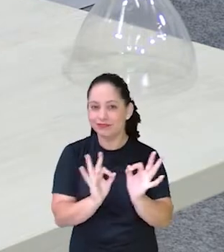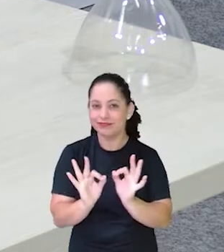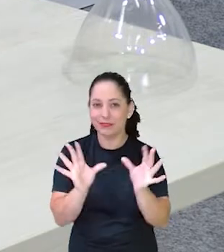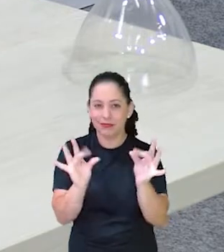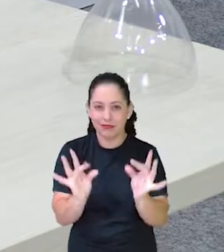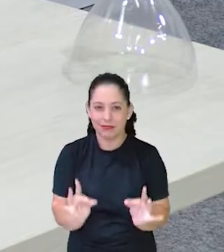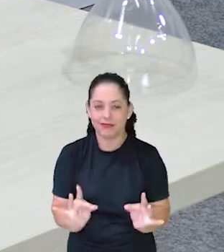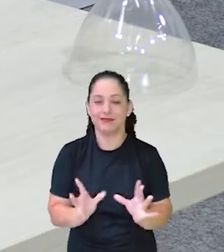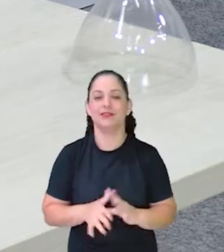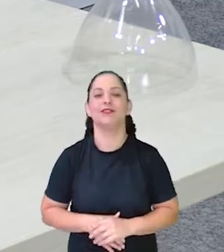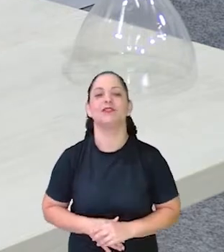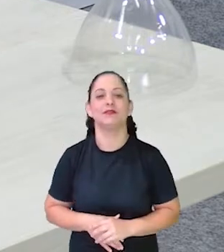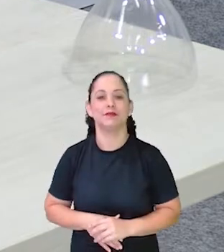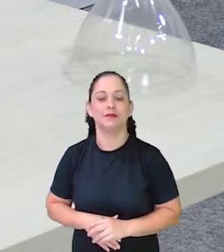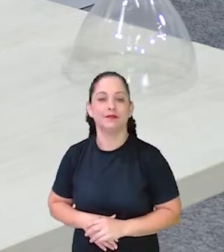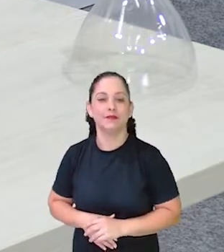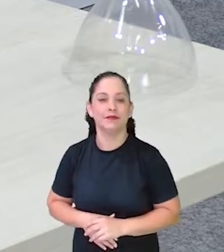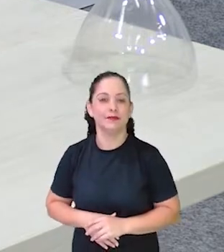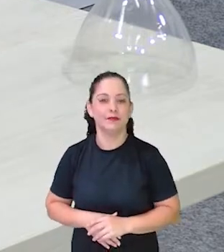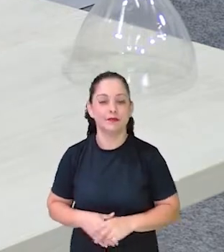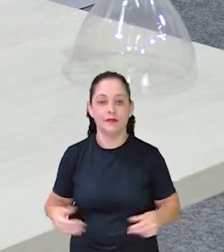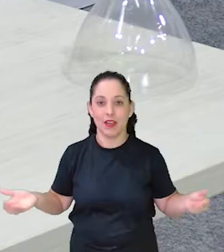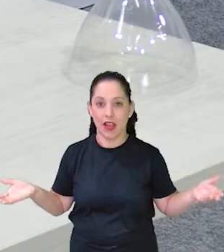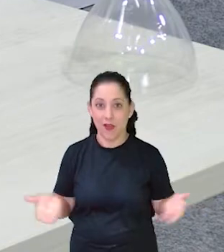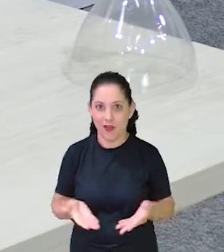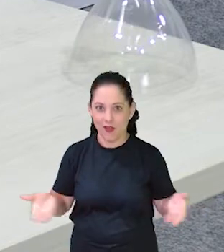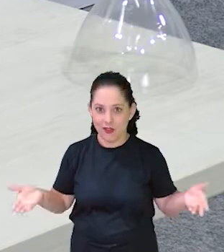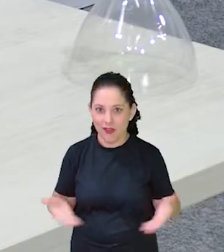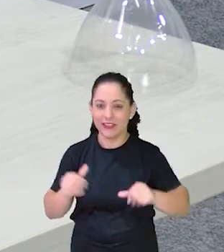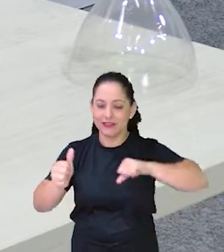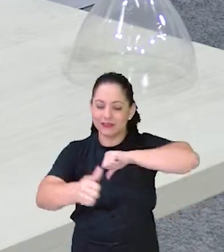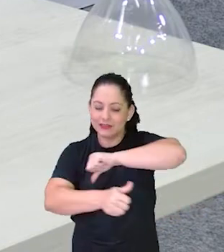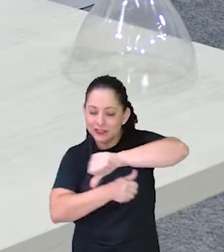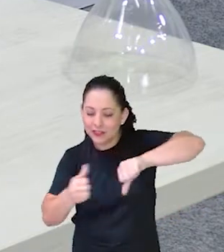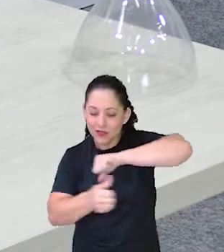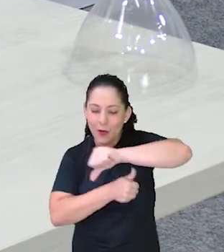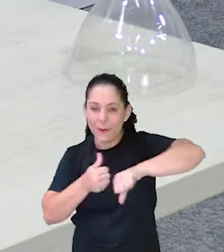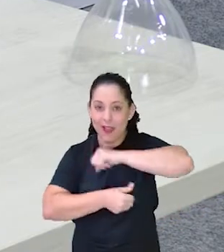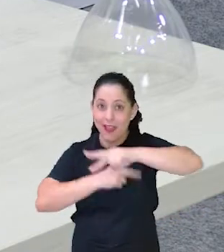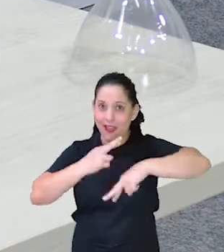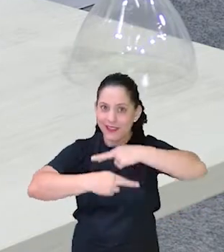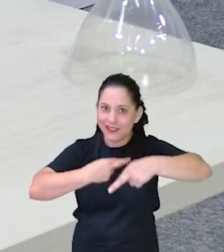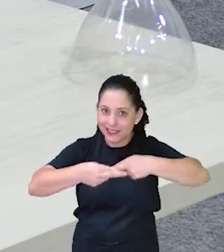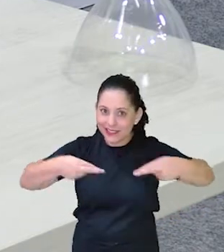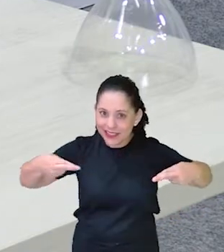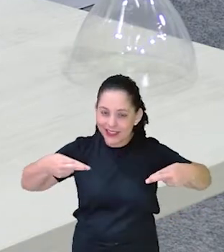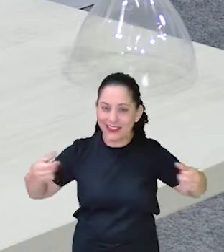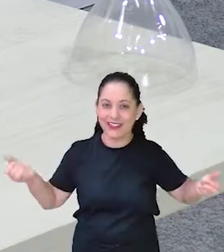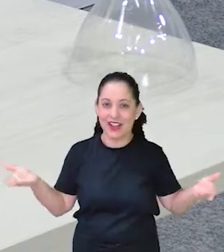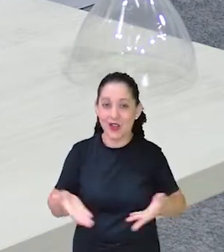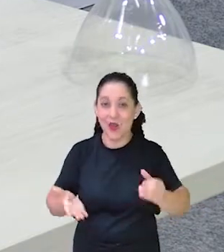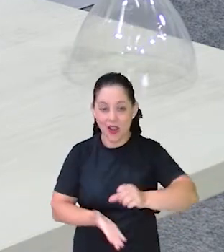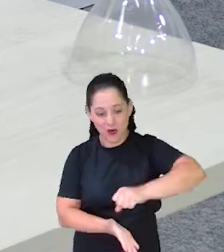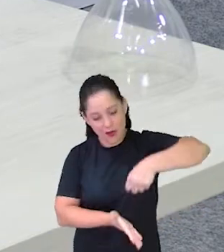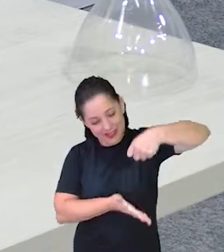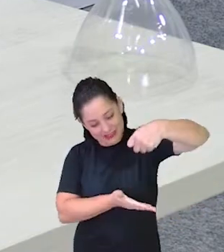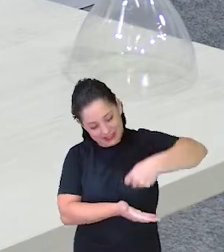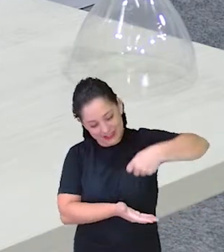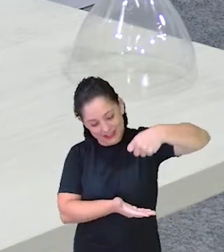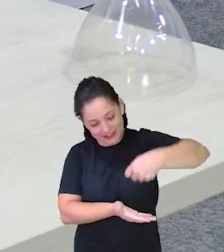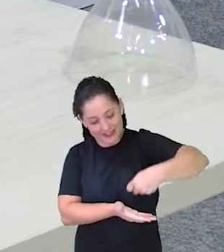bom? Olha lá Já tá deixando De ser uma garrafa E virando Aqui Uma cesta